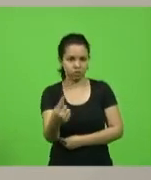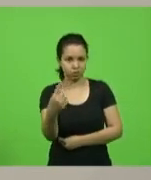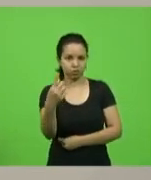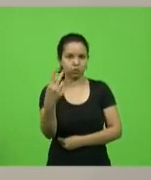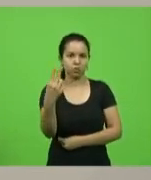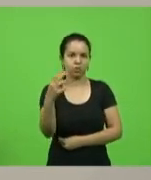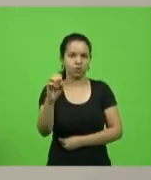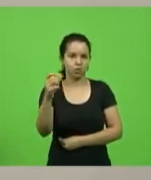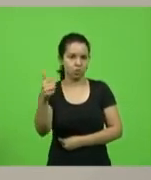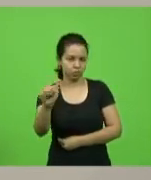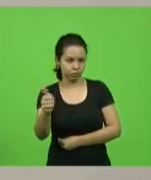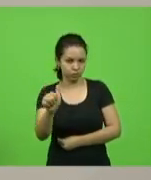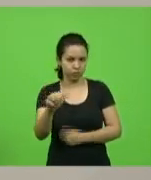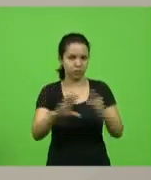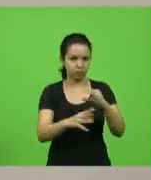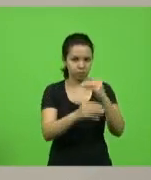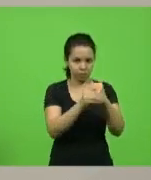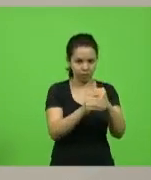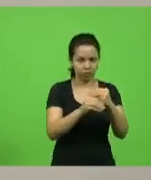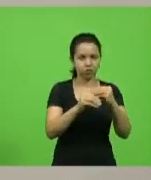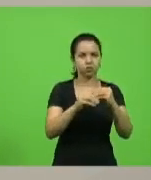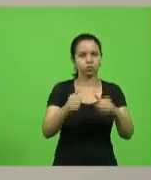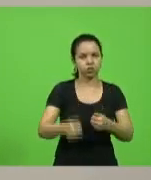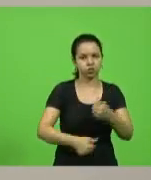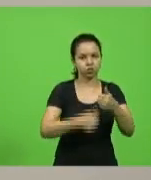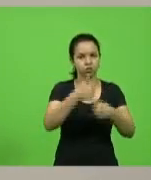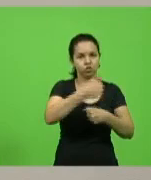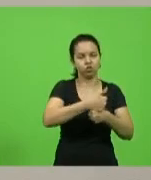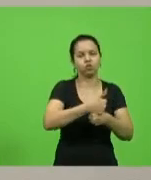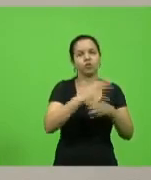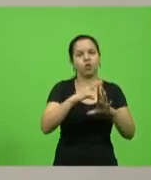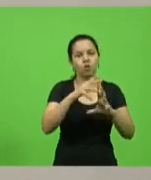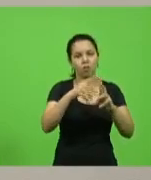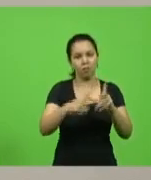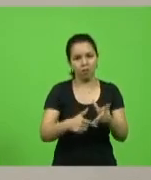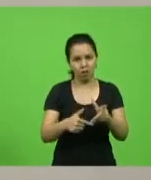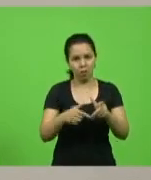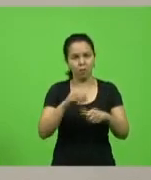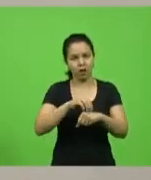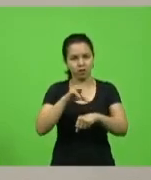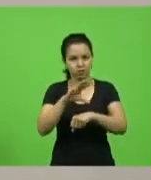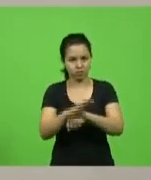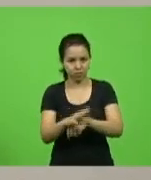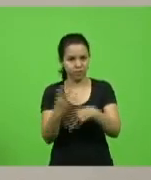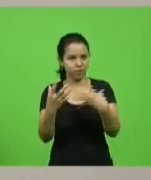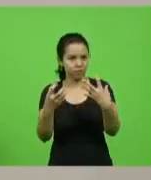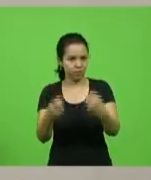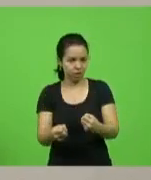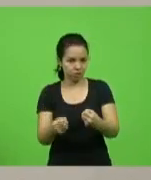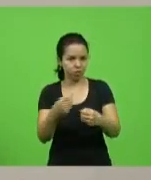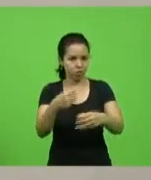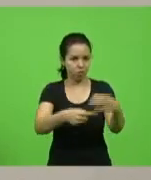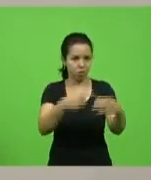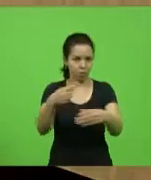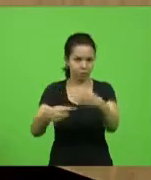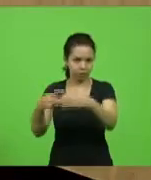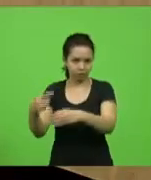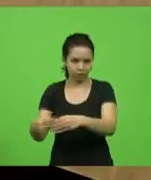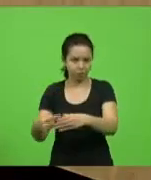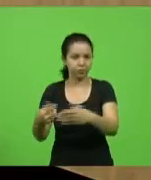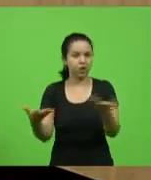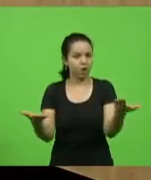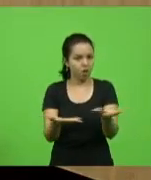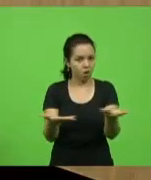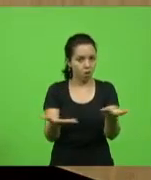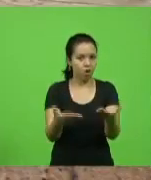Emenda substitutiva global para seres favoráveis das comissões em discussão. Para encaminhamento, encerrada a discussão, para encaminhamento de